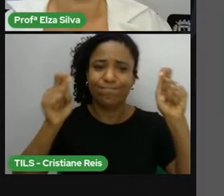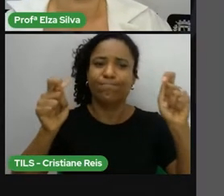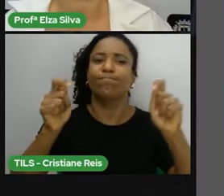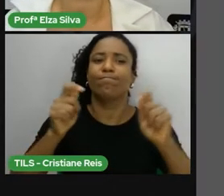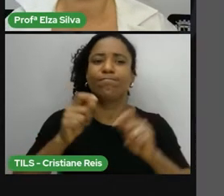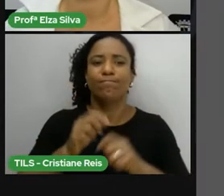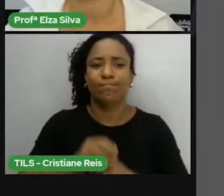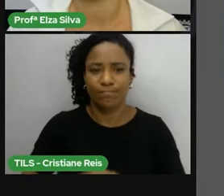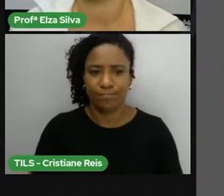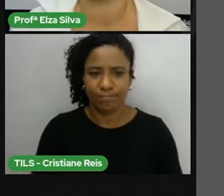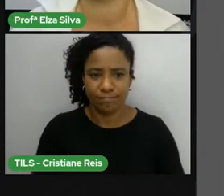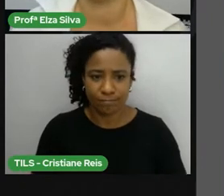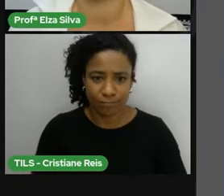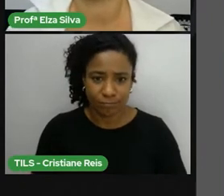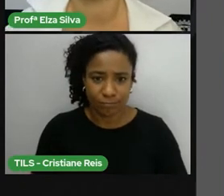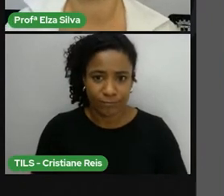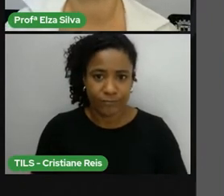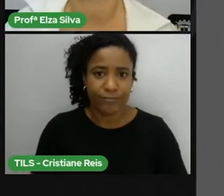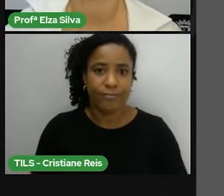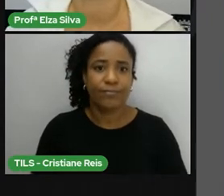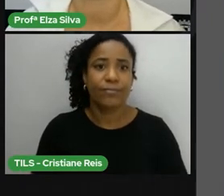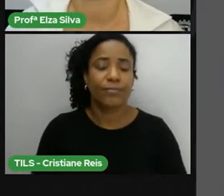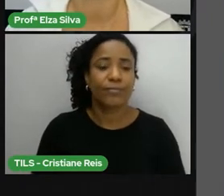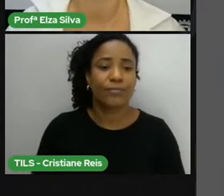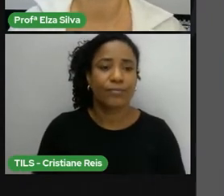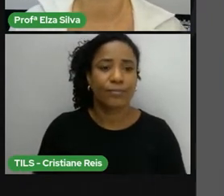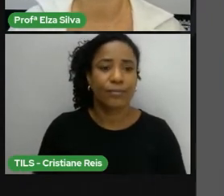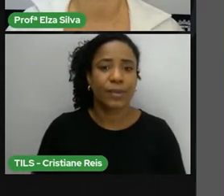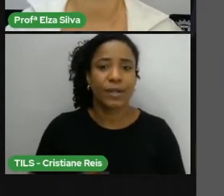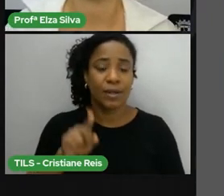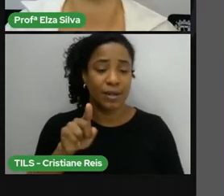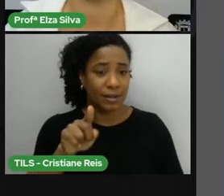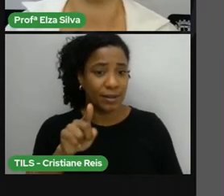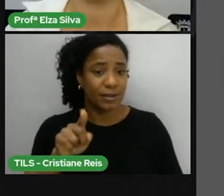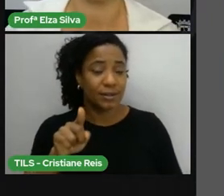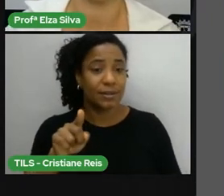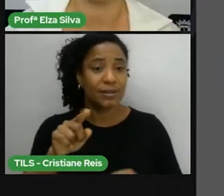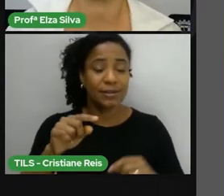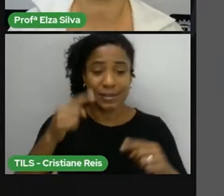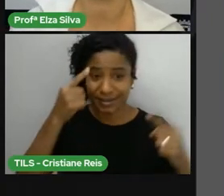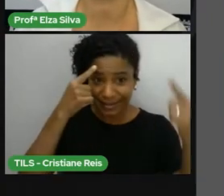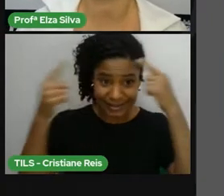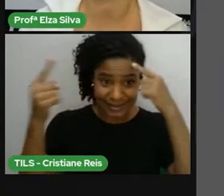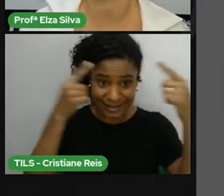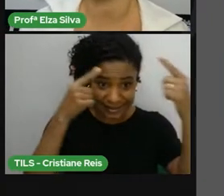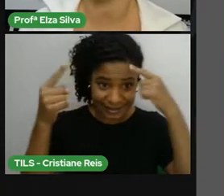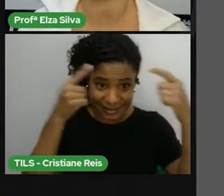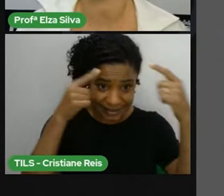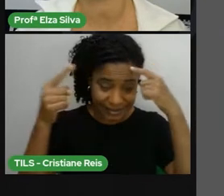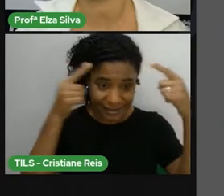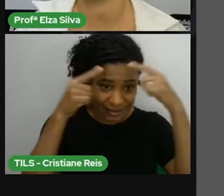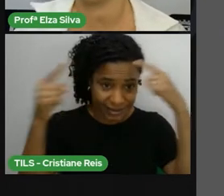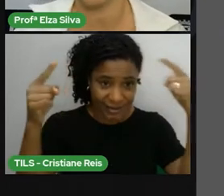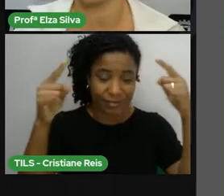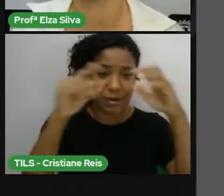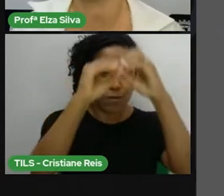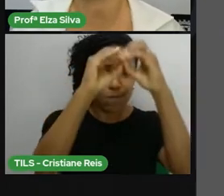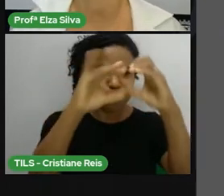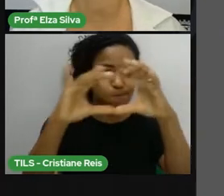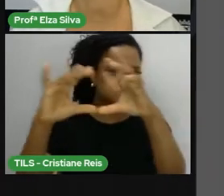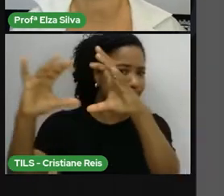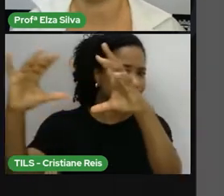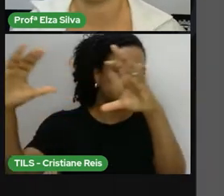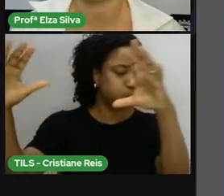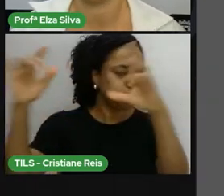Eu trago aqui para nós uma nuvem de palavras, para que a gente possa explorar um pouco mais o